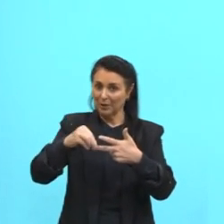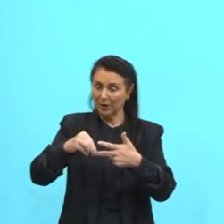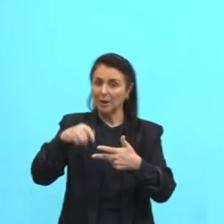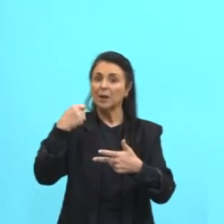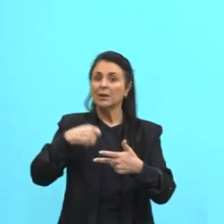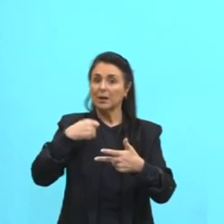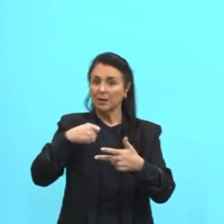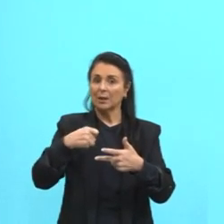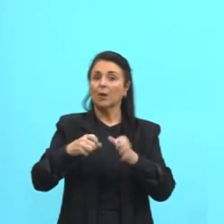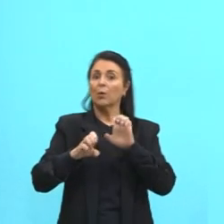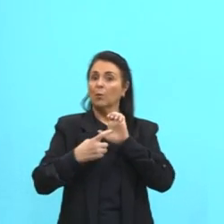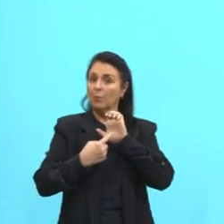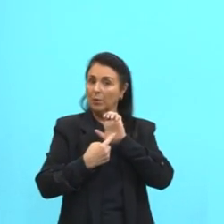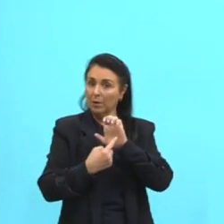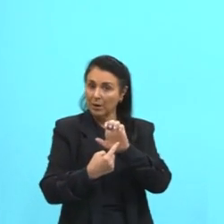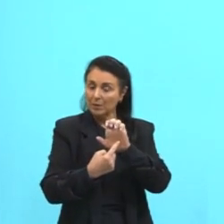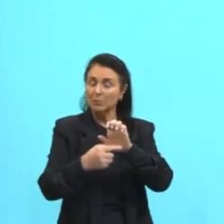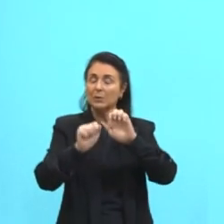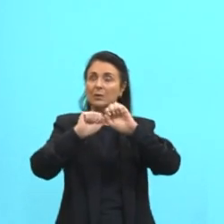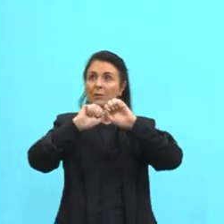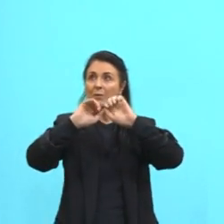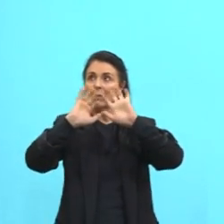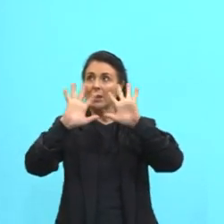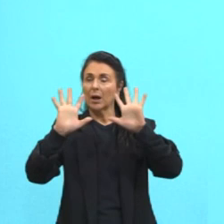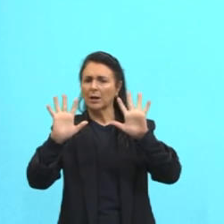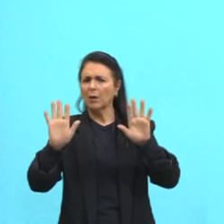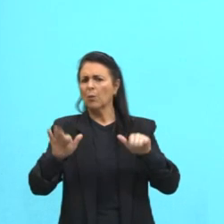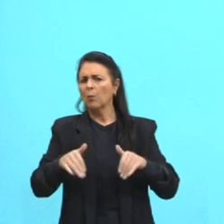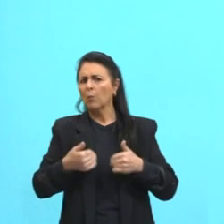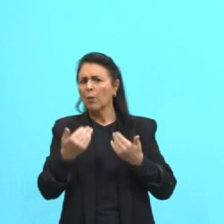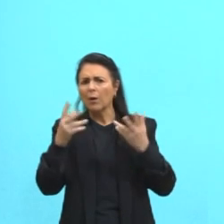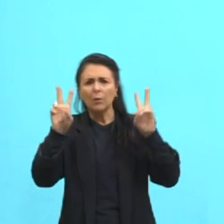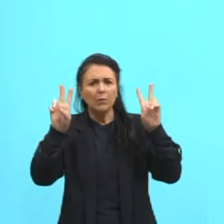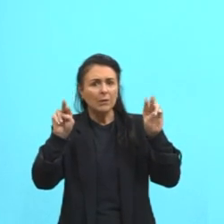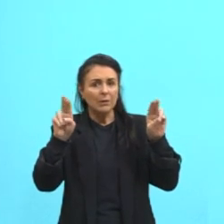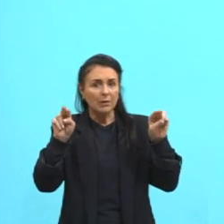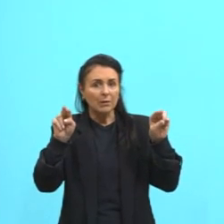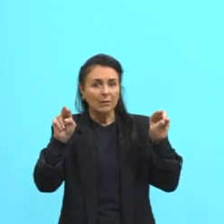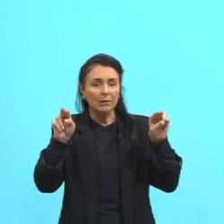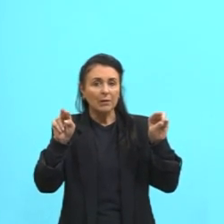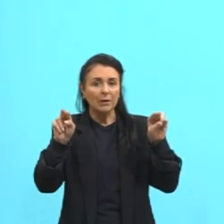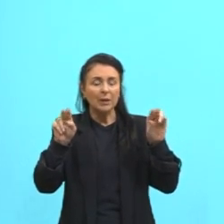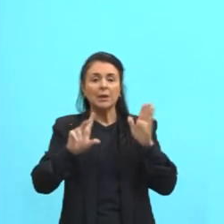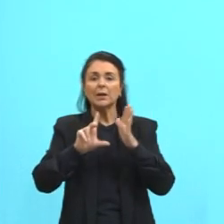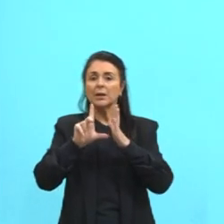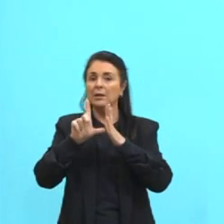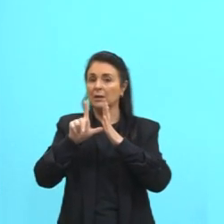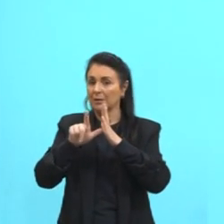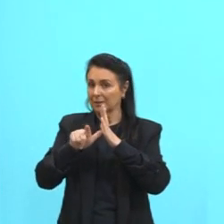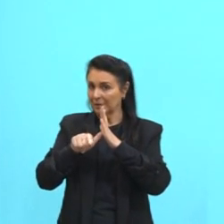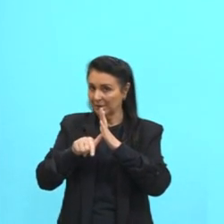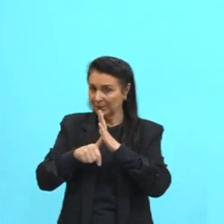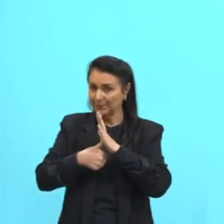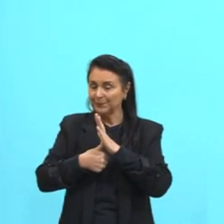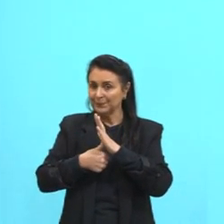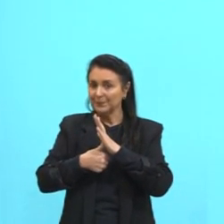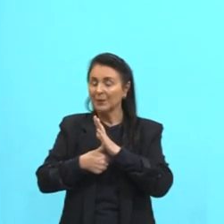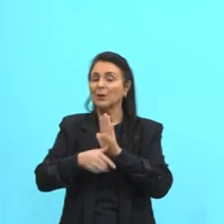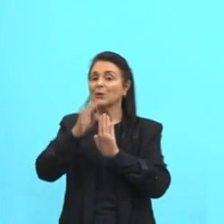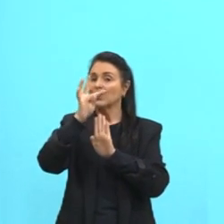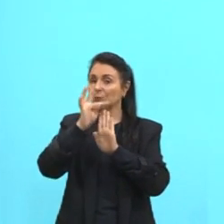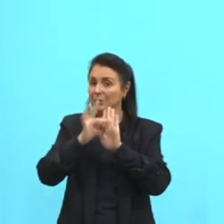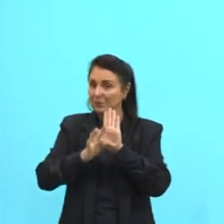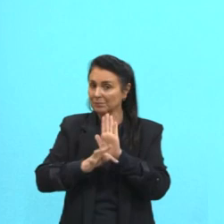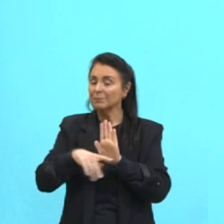exposição clara do assunto trabalhado e, preferencialmente, ele tem